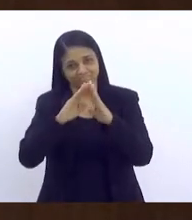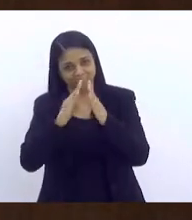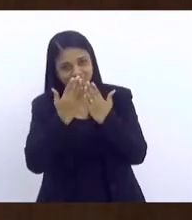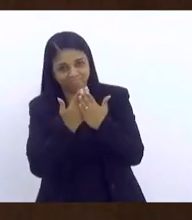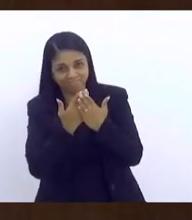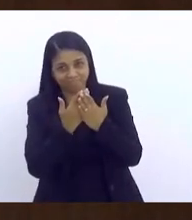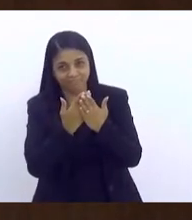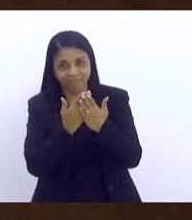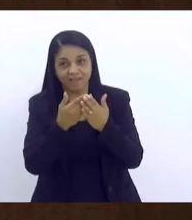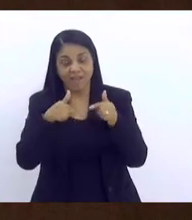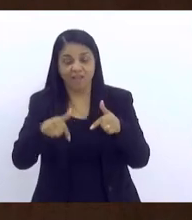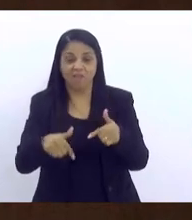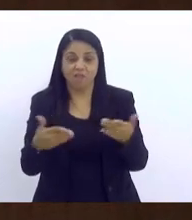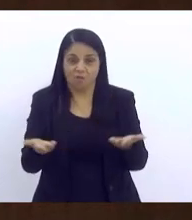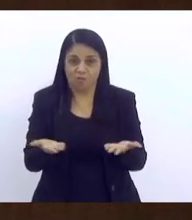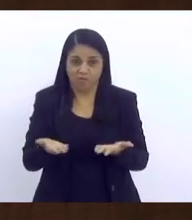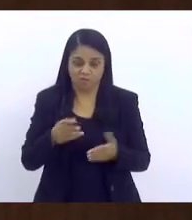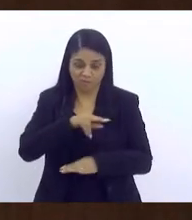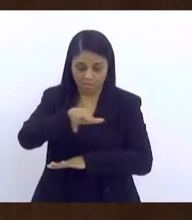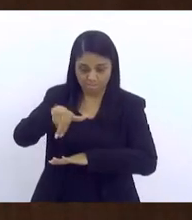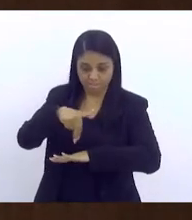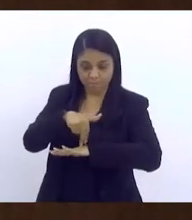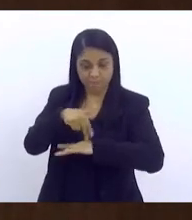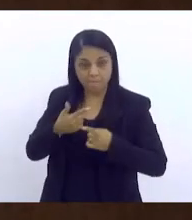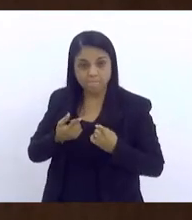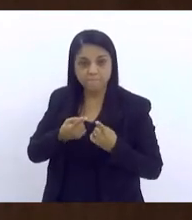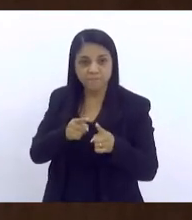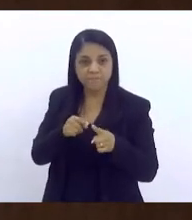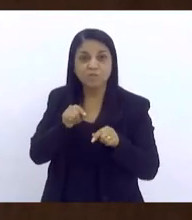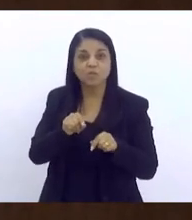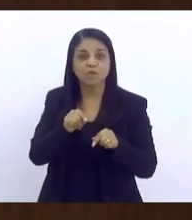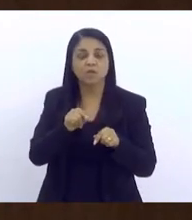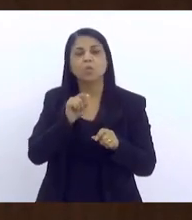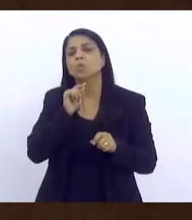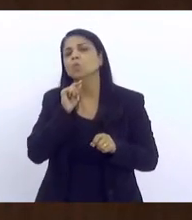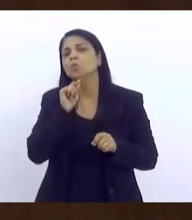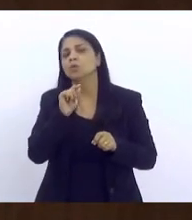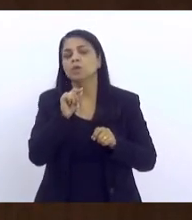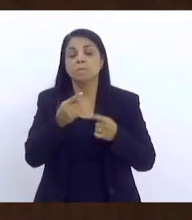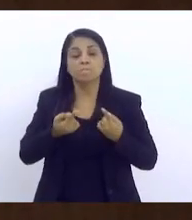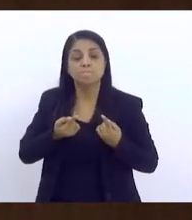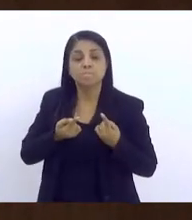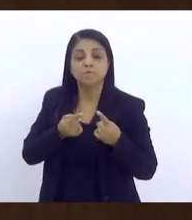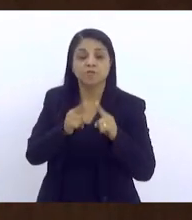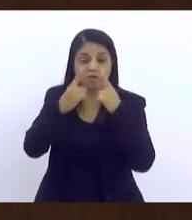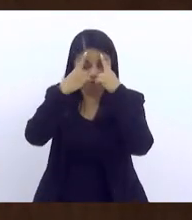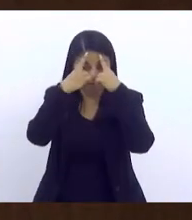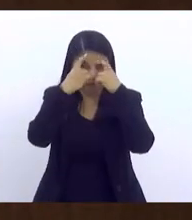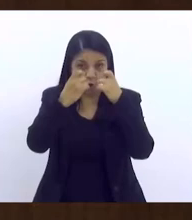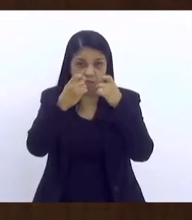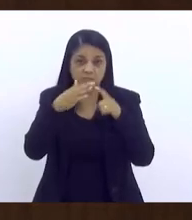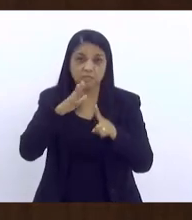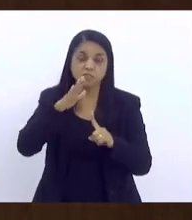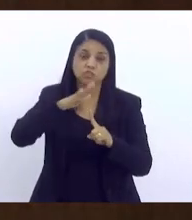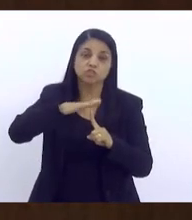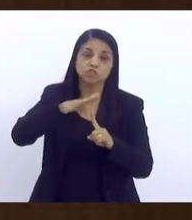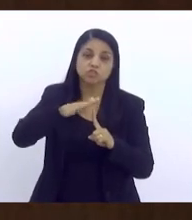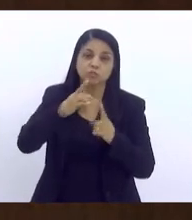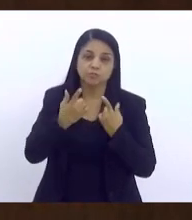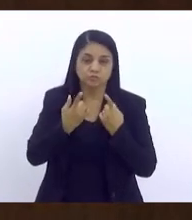Aí eu venho aqui, para ter uma provocação. o que provoca a violência e certos tipos de violência.